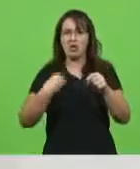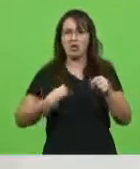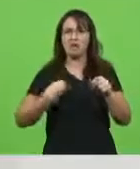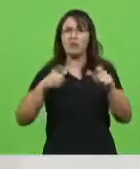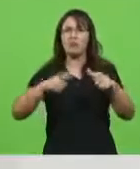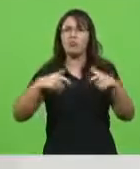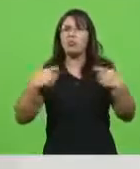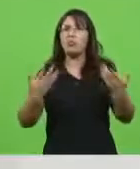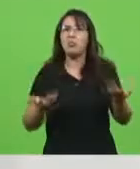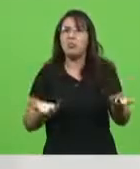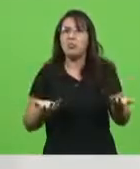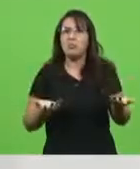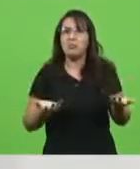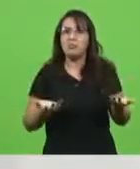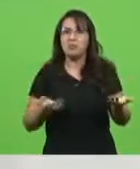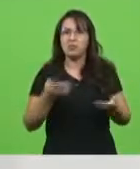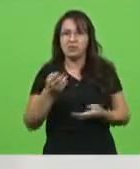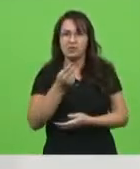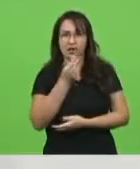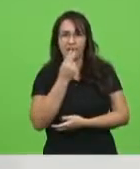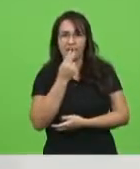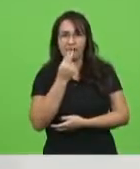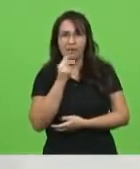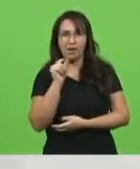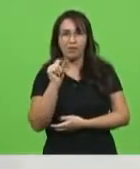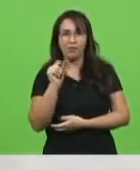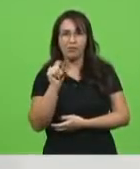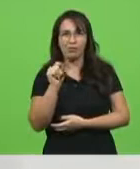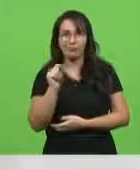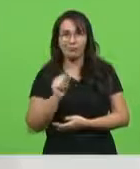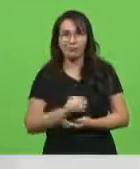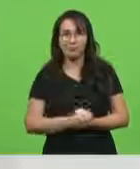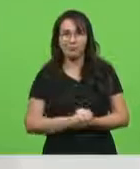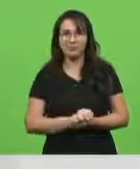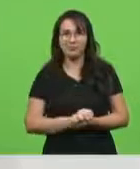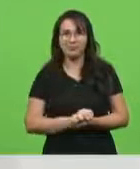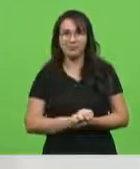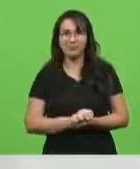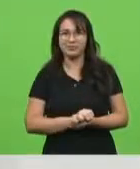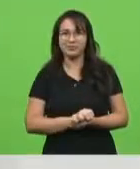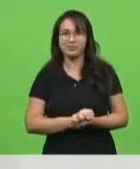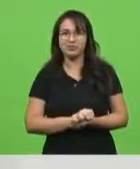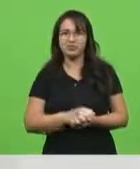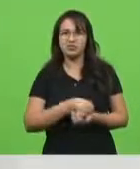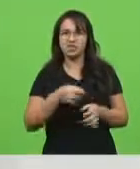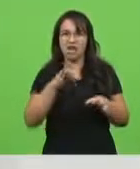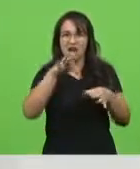Está fumando o quê? Está tomando chá de quê?